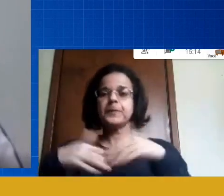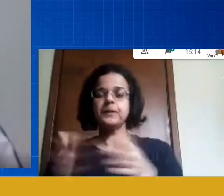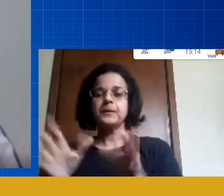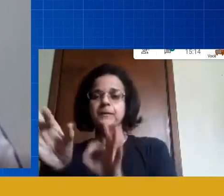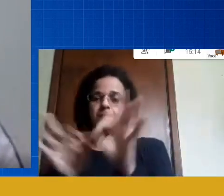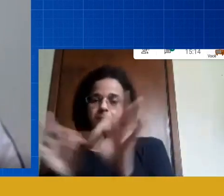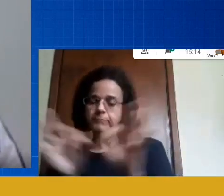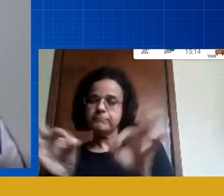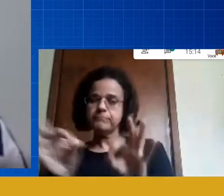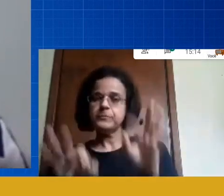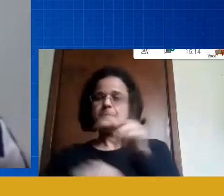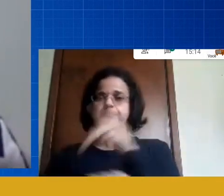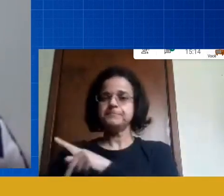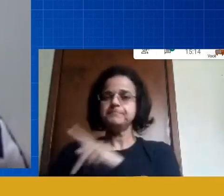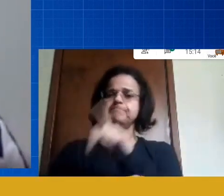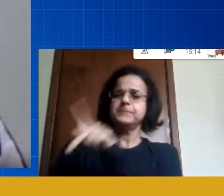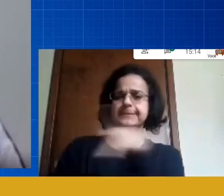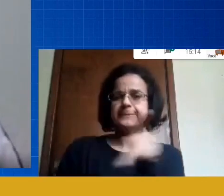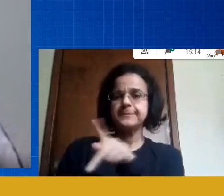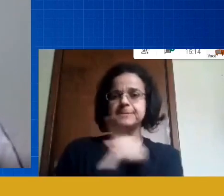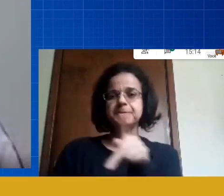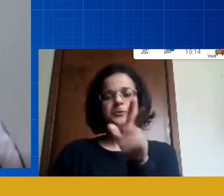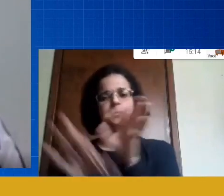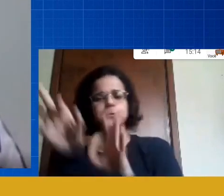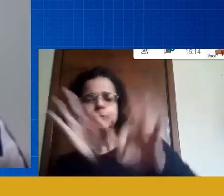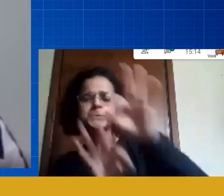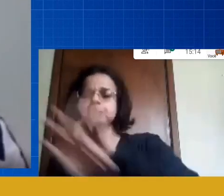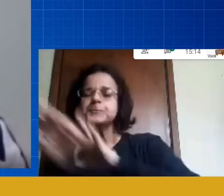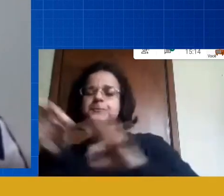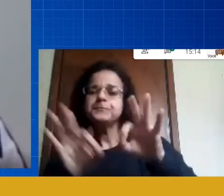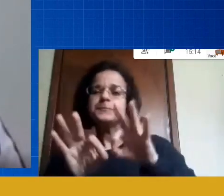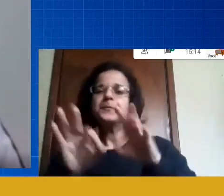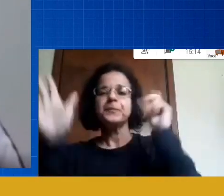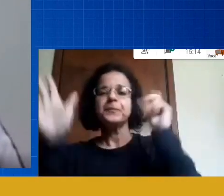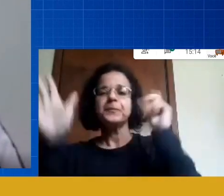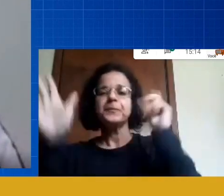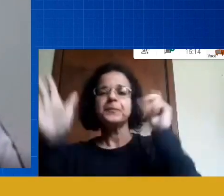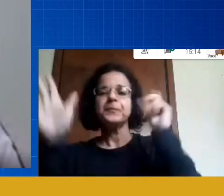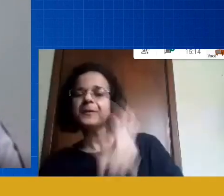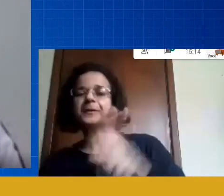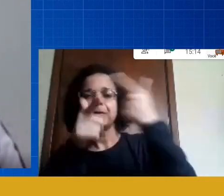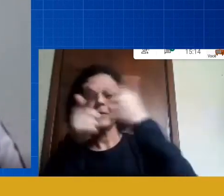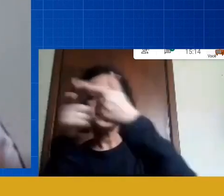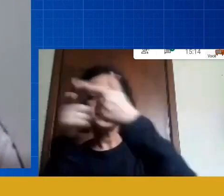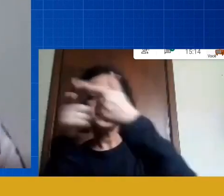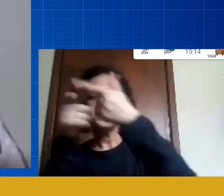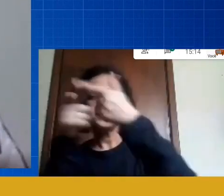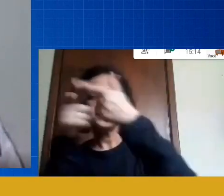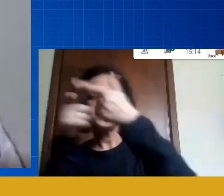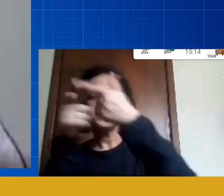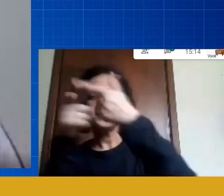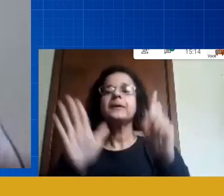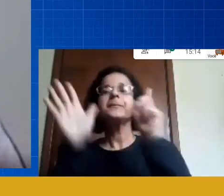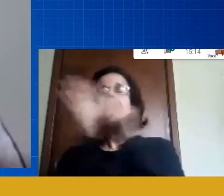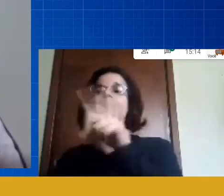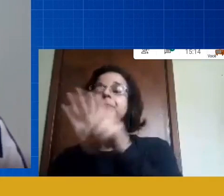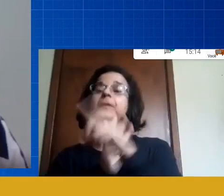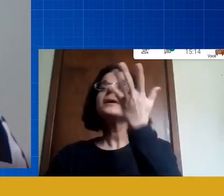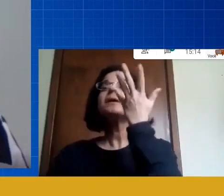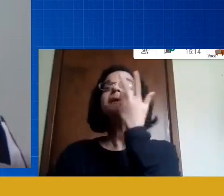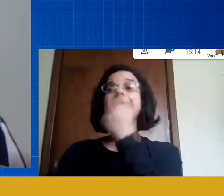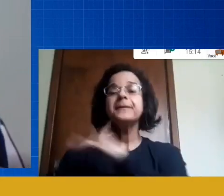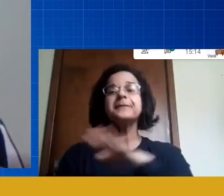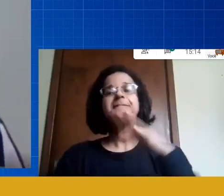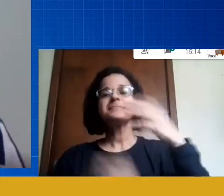toda a pedagogia faz lá a problematização entra no assunto faz questionamento e as crianças participando ao mesmo tempo